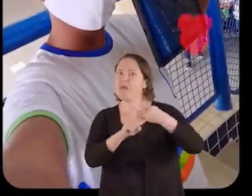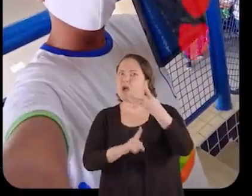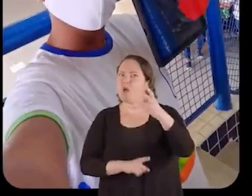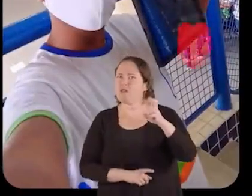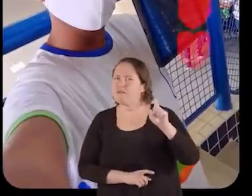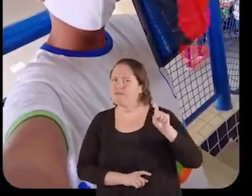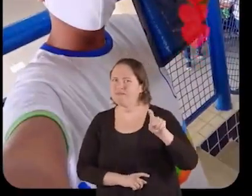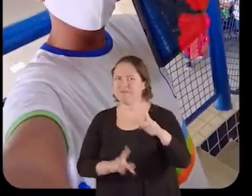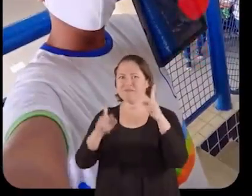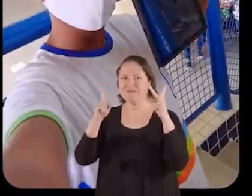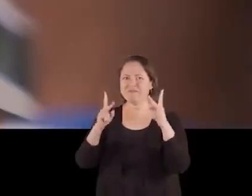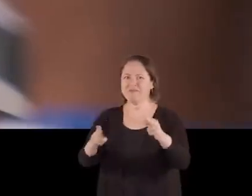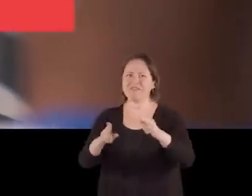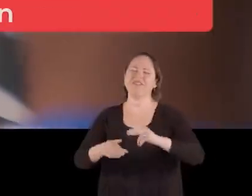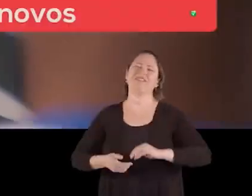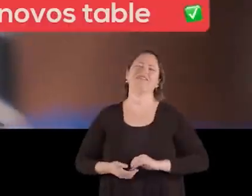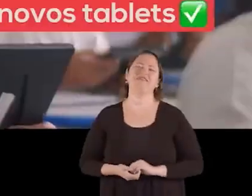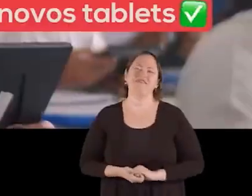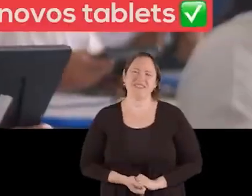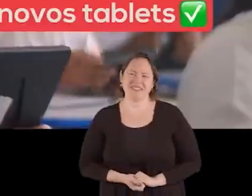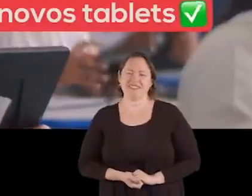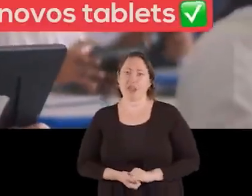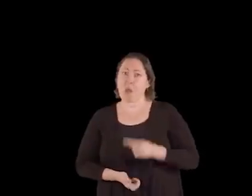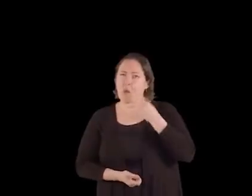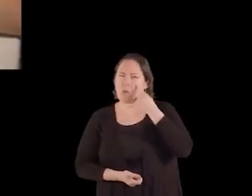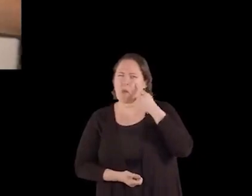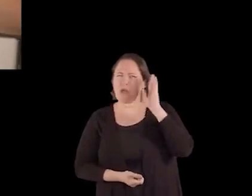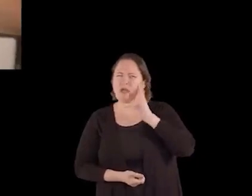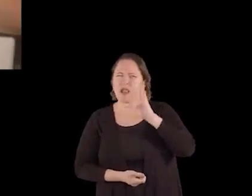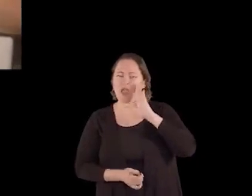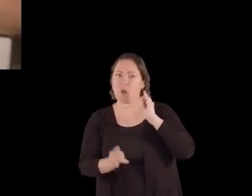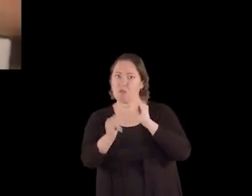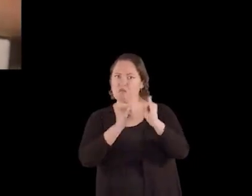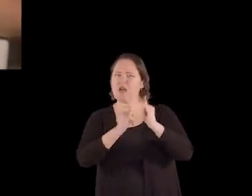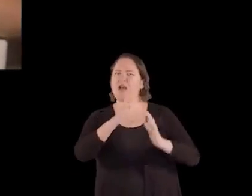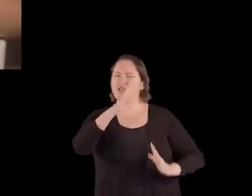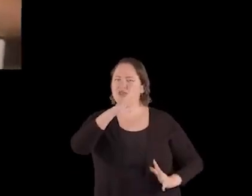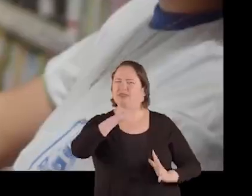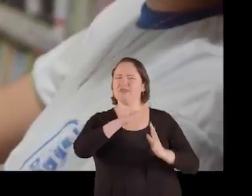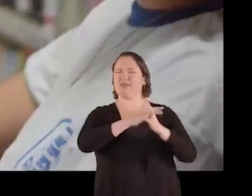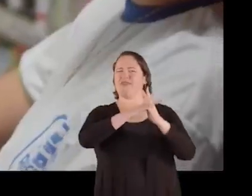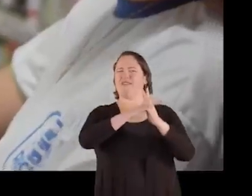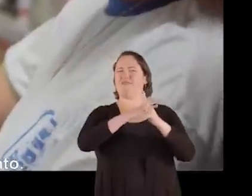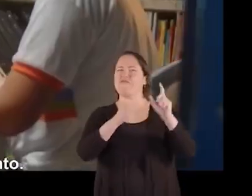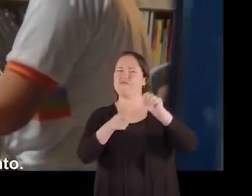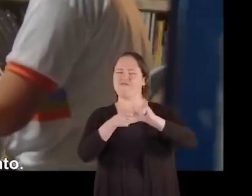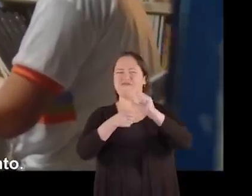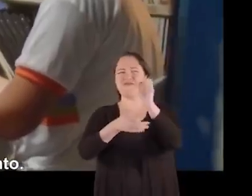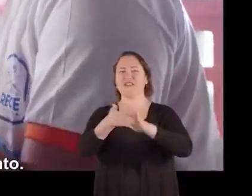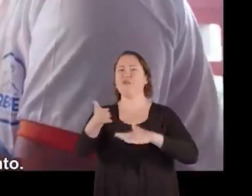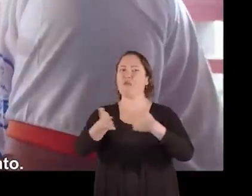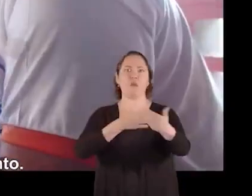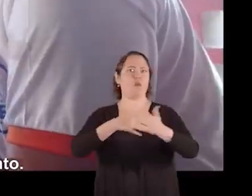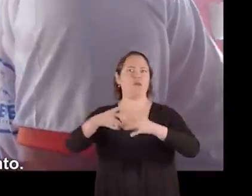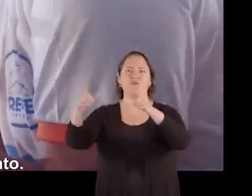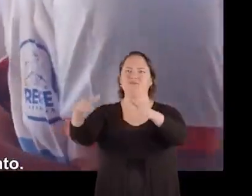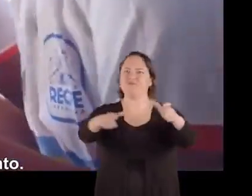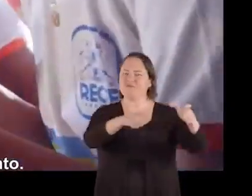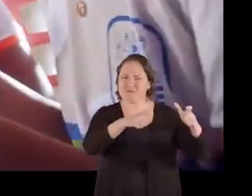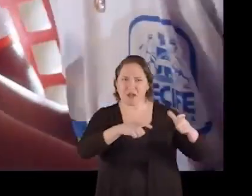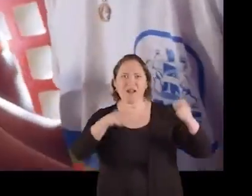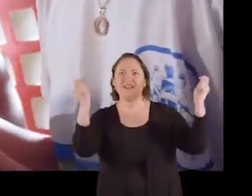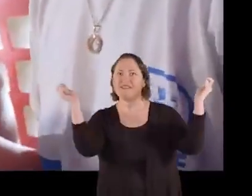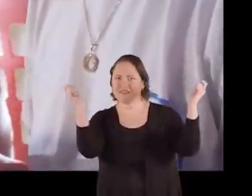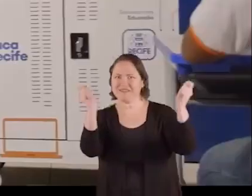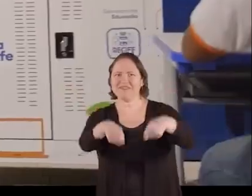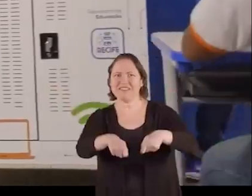45 mil como este aqui. E olha que tudo, já vem com internet topzera. Dá para fazer as tarefas em todo